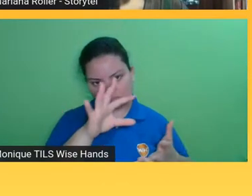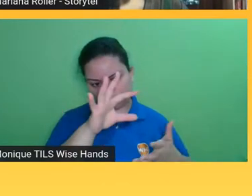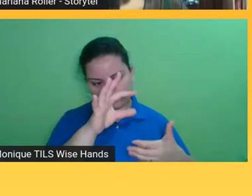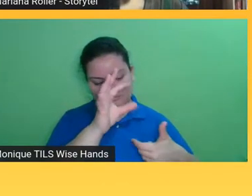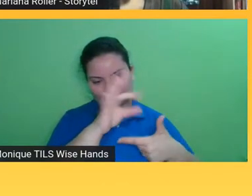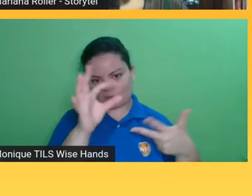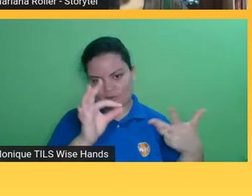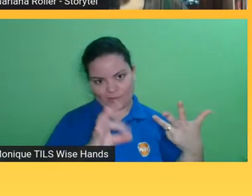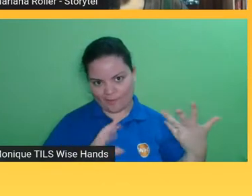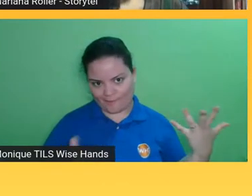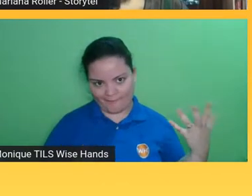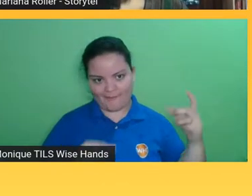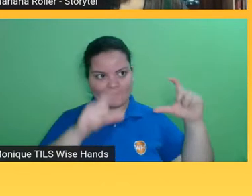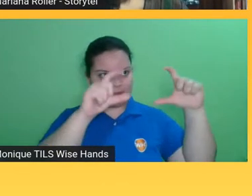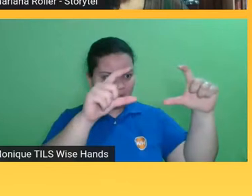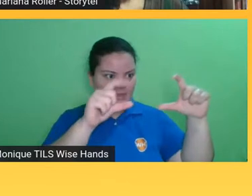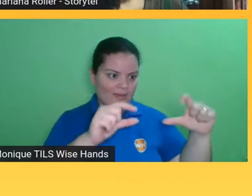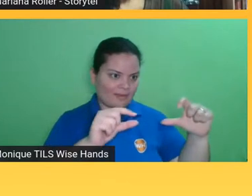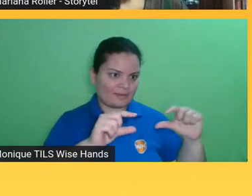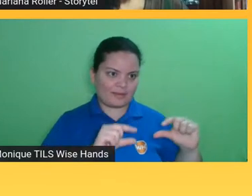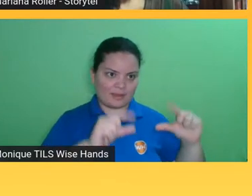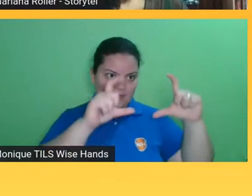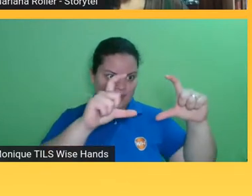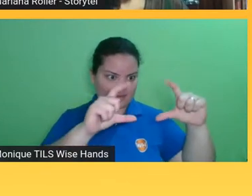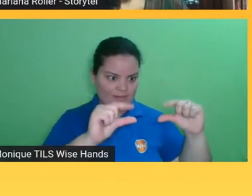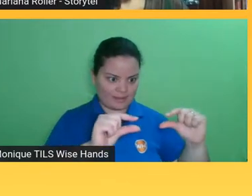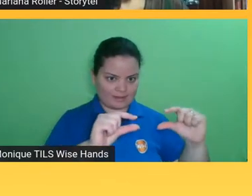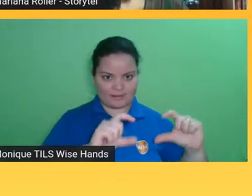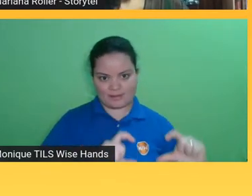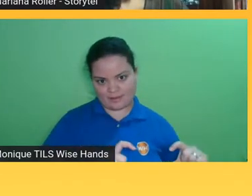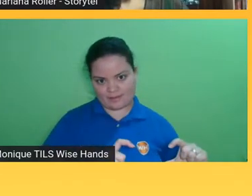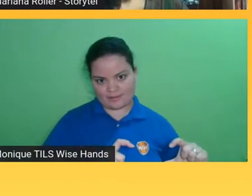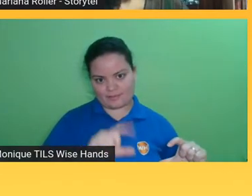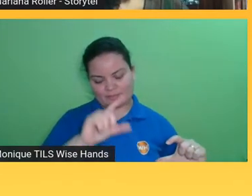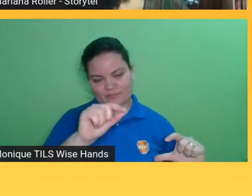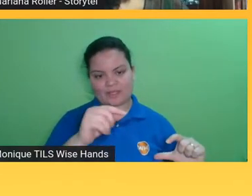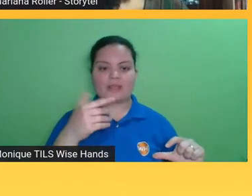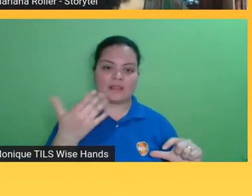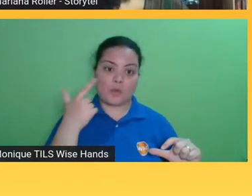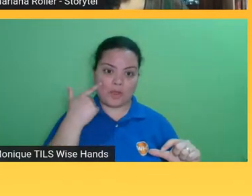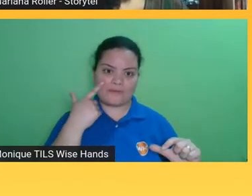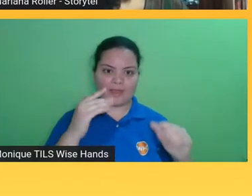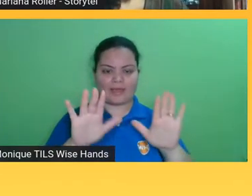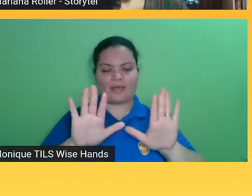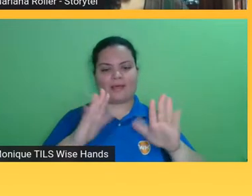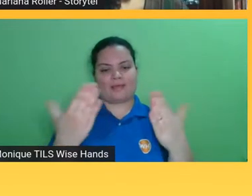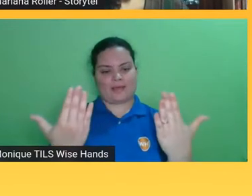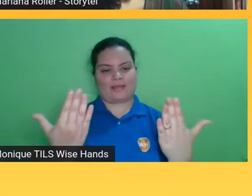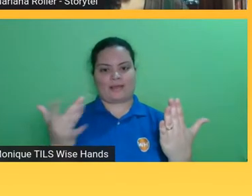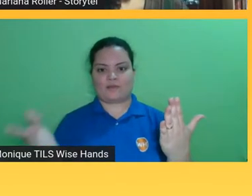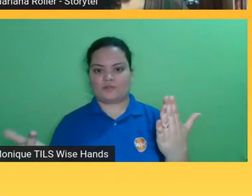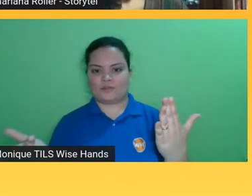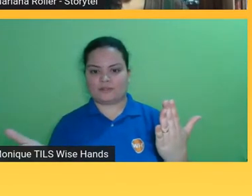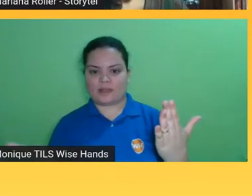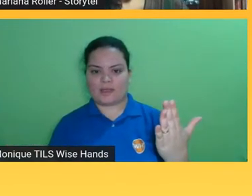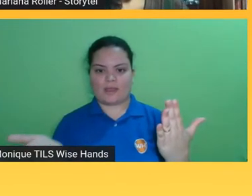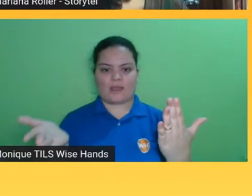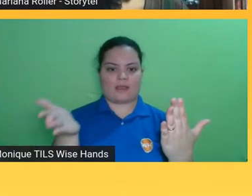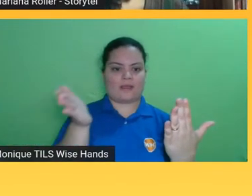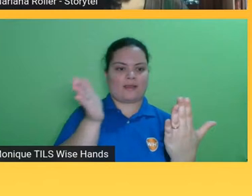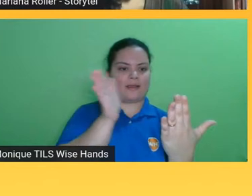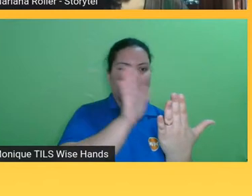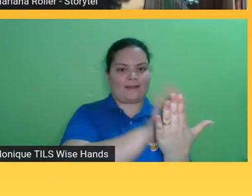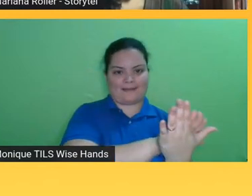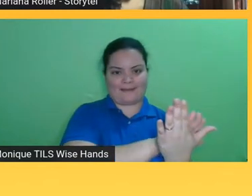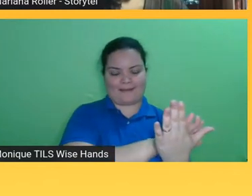usando um tablet você passa o dedo ele vira como um livro tradicional então a gente quis trazer essa experiência inclusive para quem ouve com